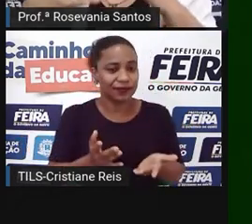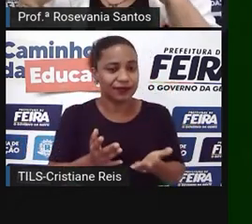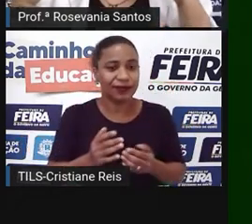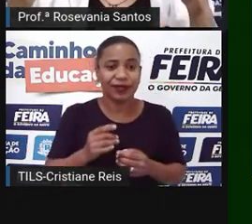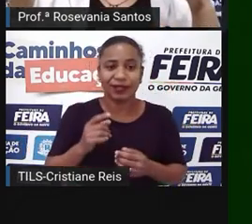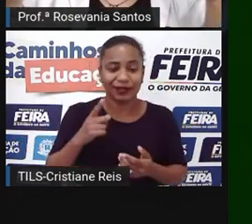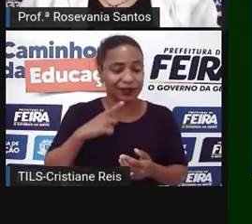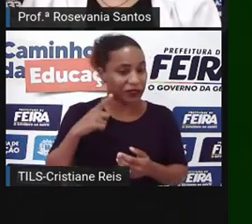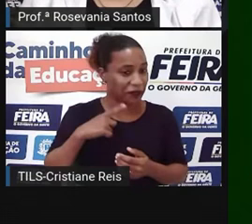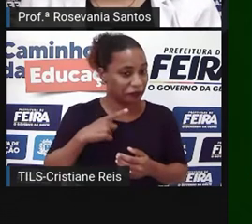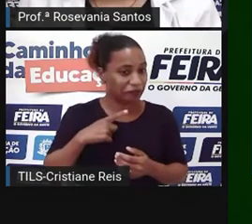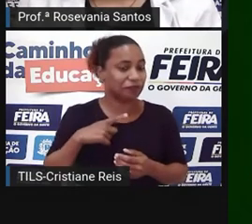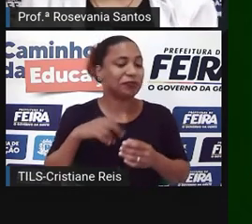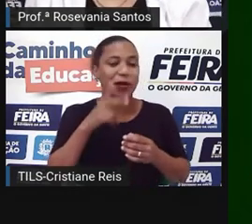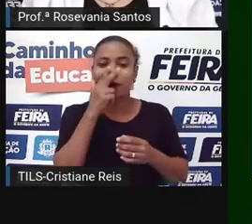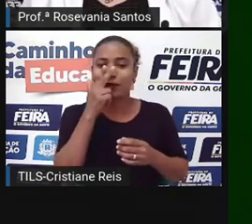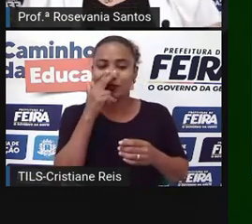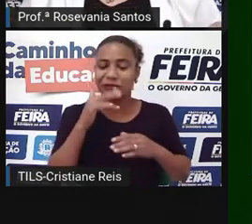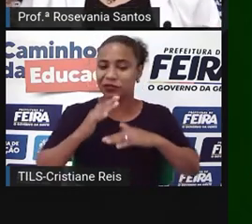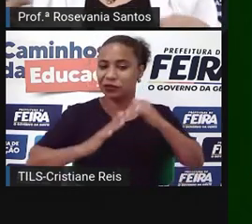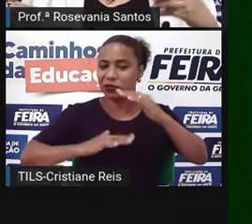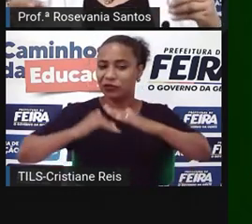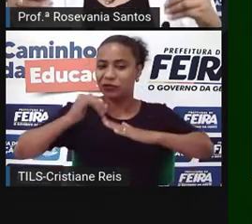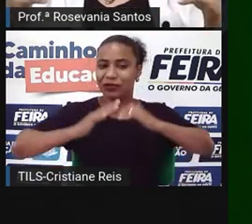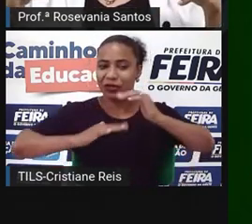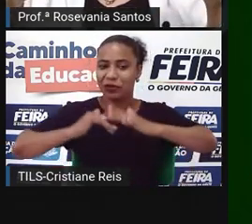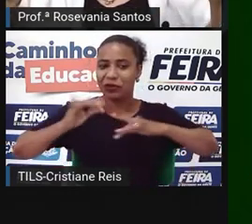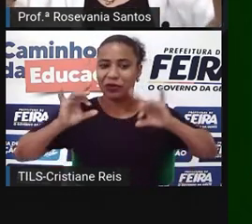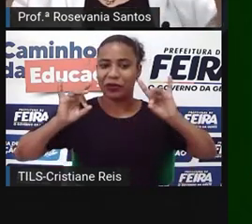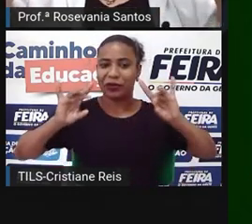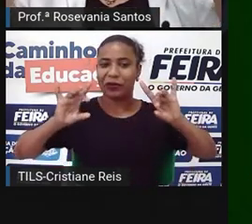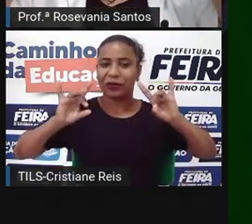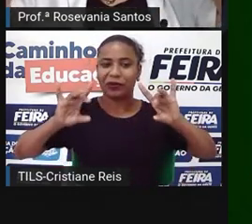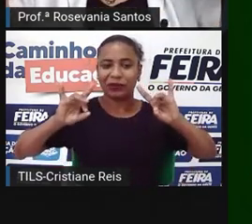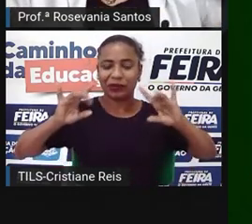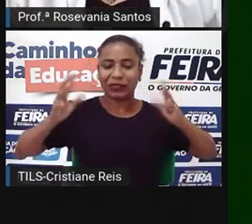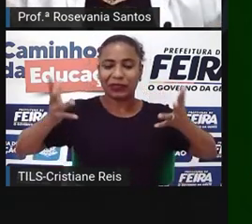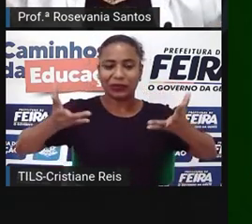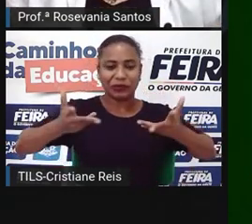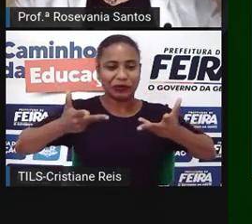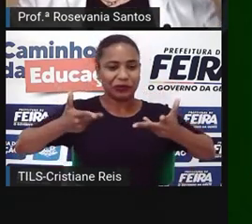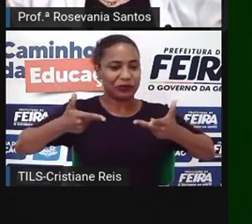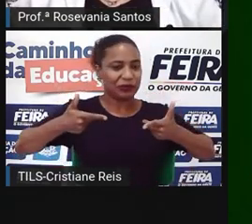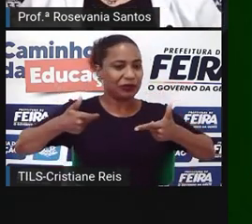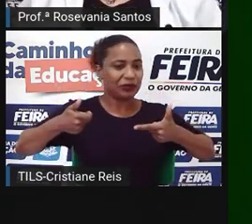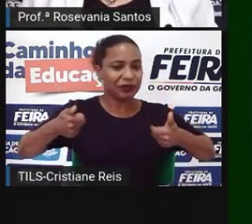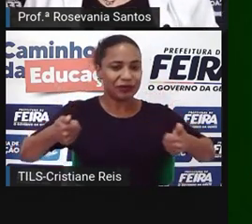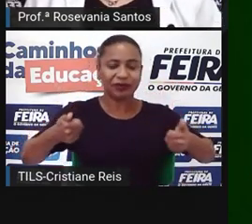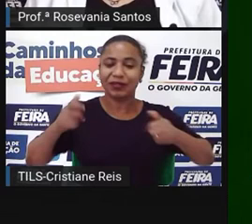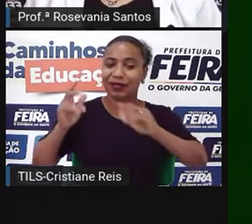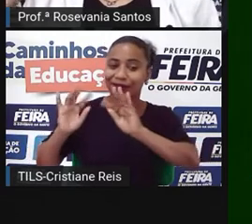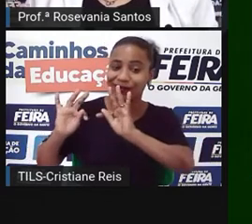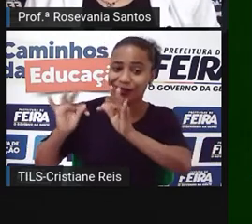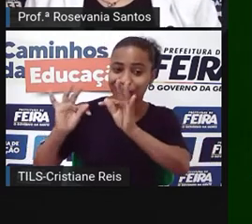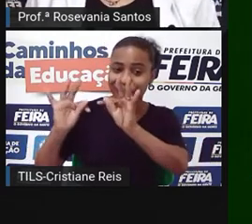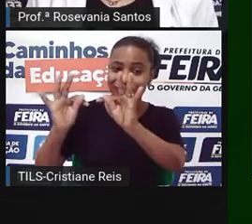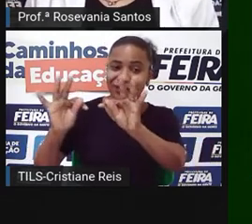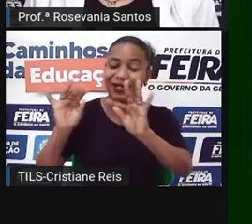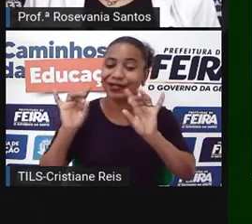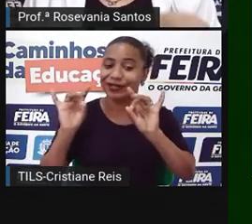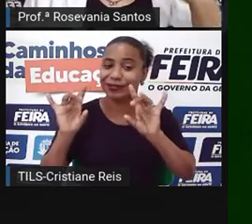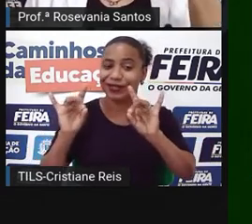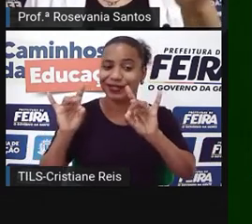creme de la creme de la société, né? É aquele pessoal, digamos assim, que entende da tecnologia de ponta. Por exemplo,